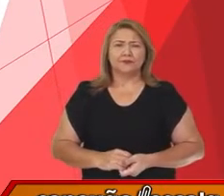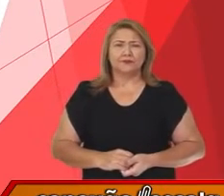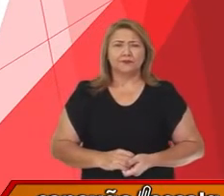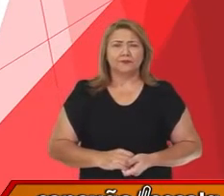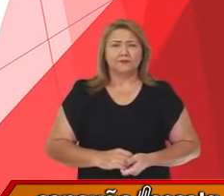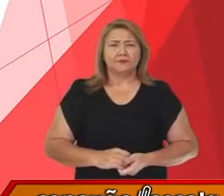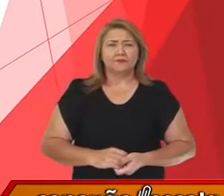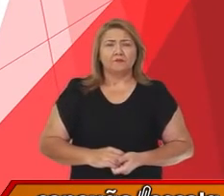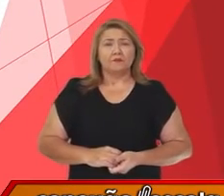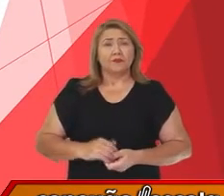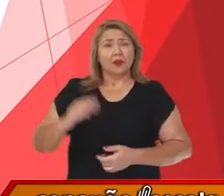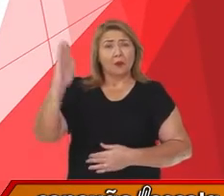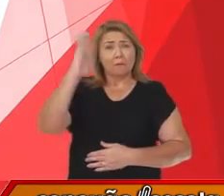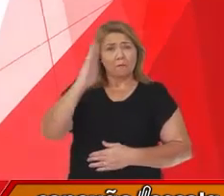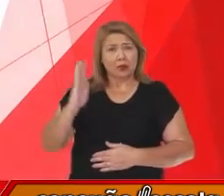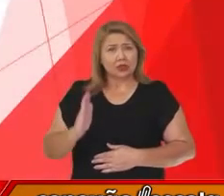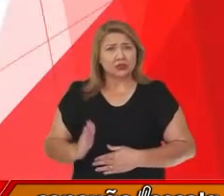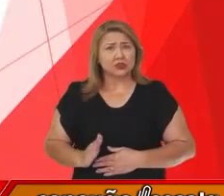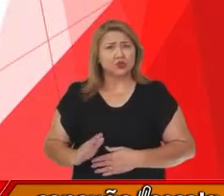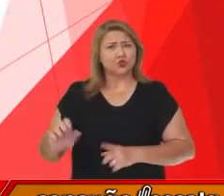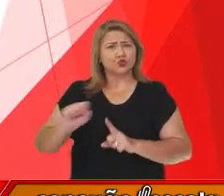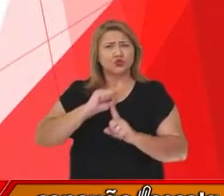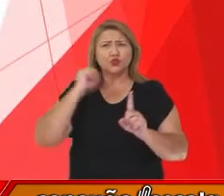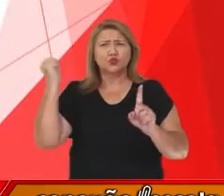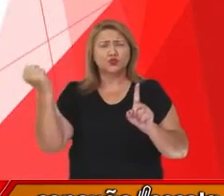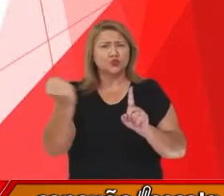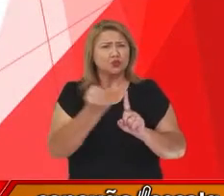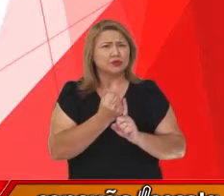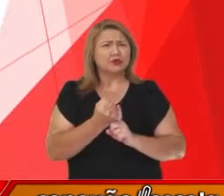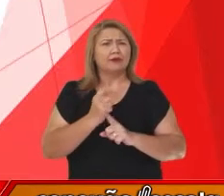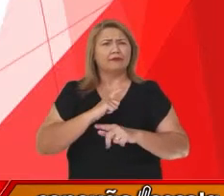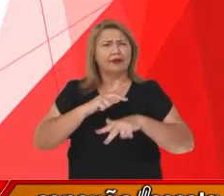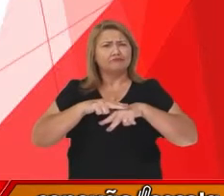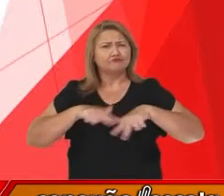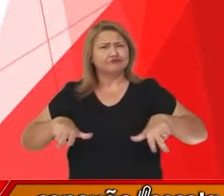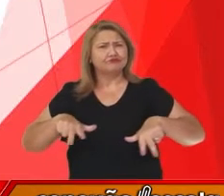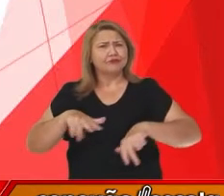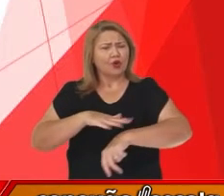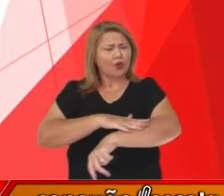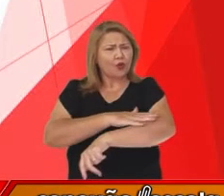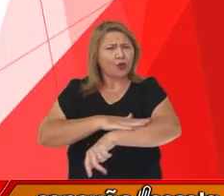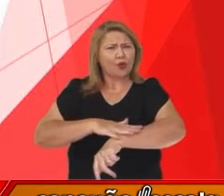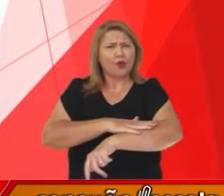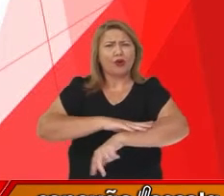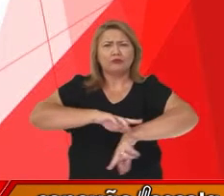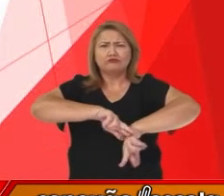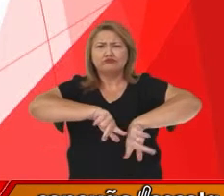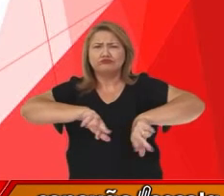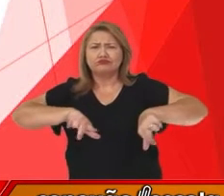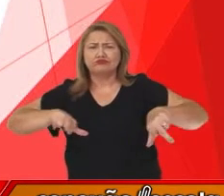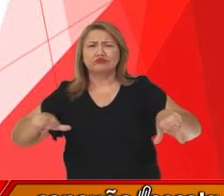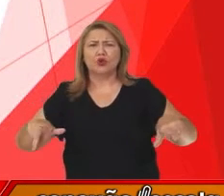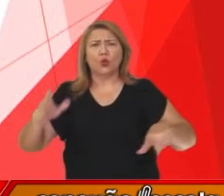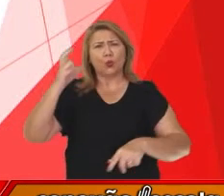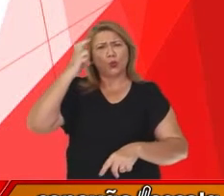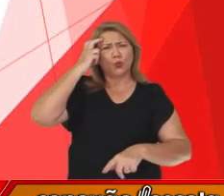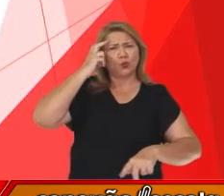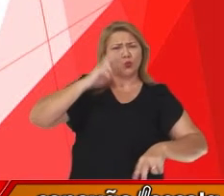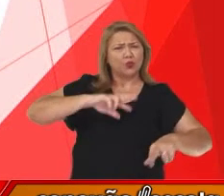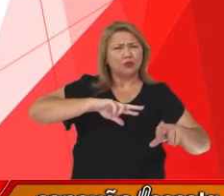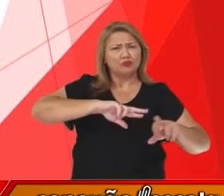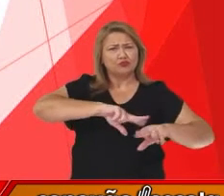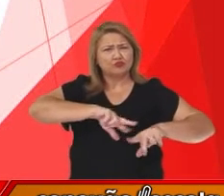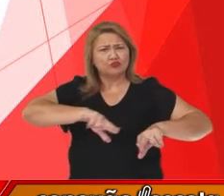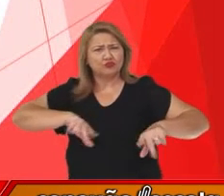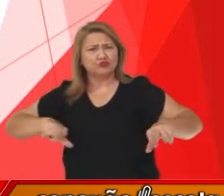Mesmo o Brasil sendo uma sociedade miscigenada, multicultural, nos deparamos com